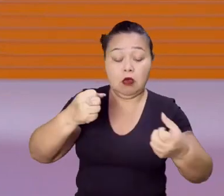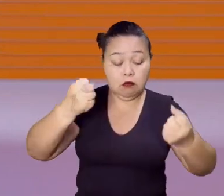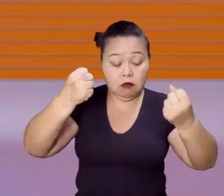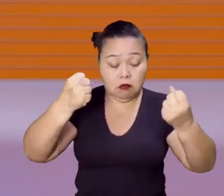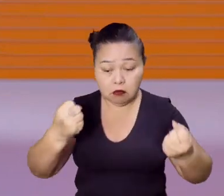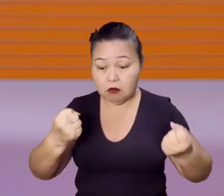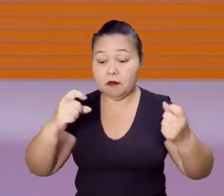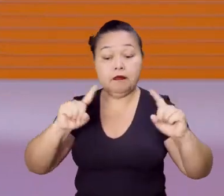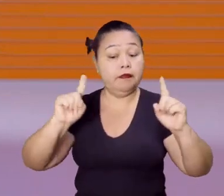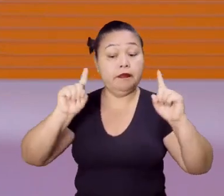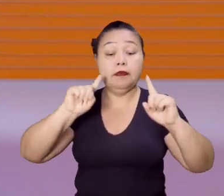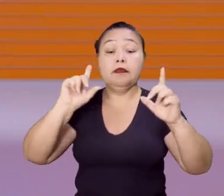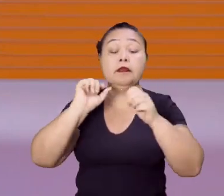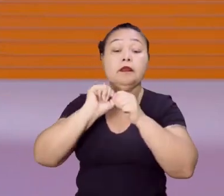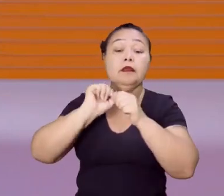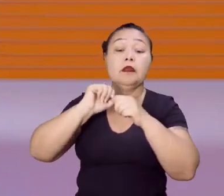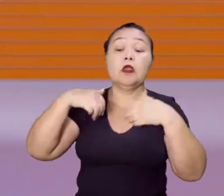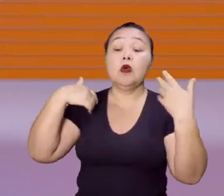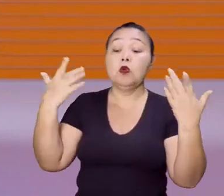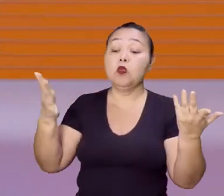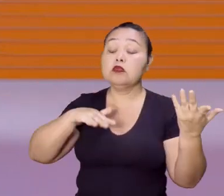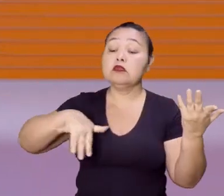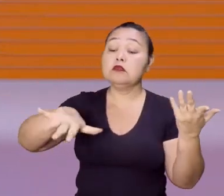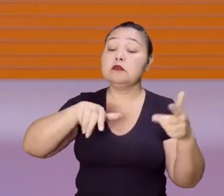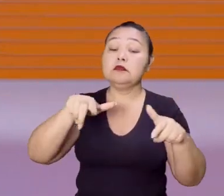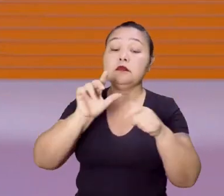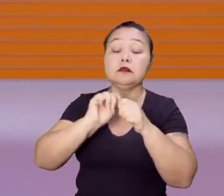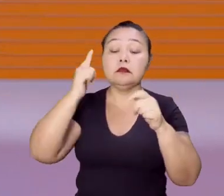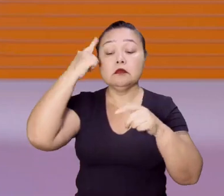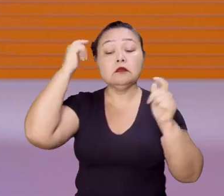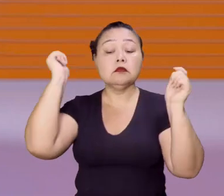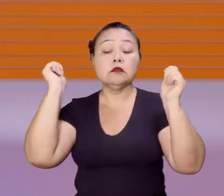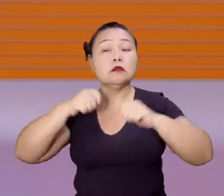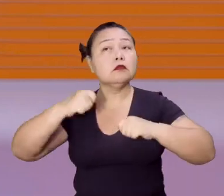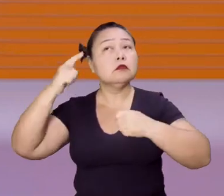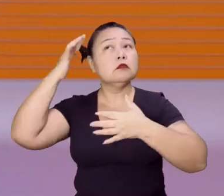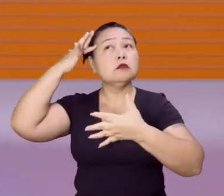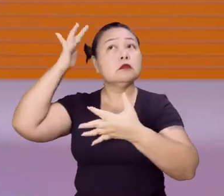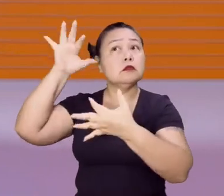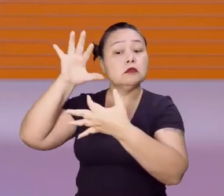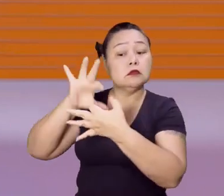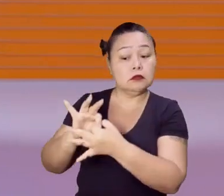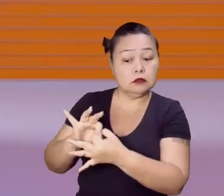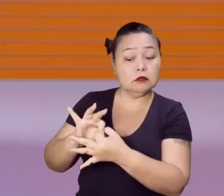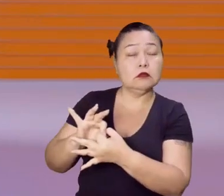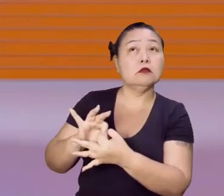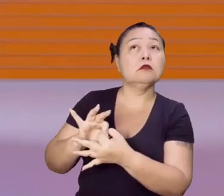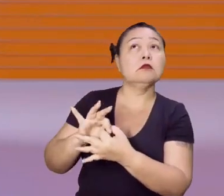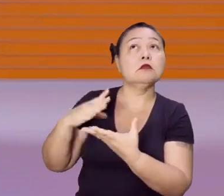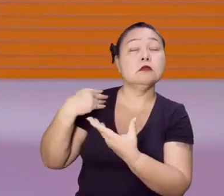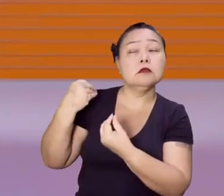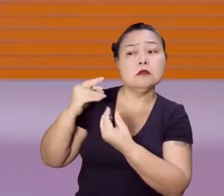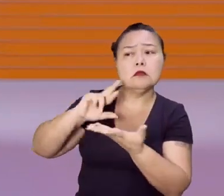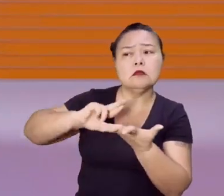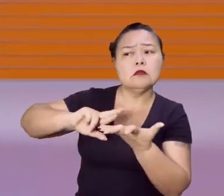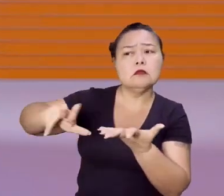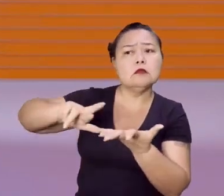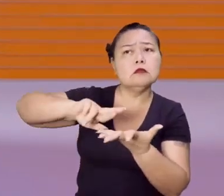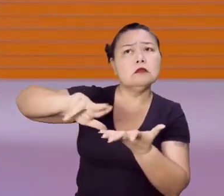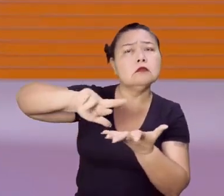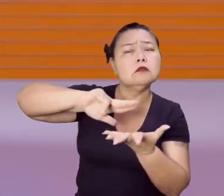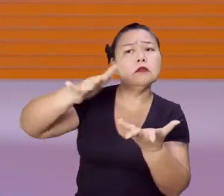isso que faz tanta diferença no mundo do trabalho. E sim a capacidade lógica, né? De você trabalhar diversas